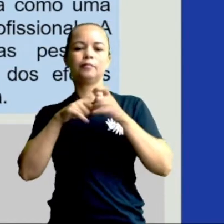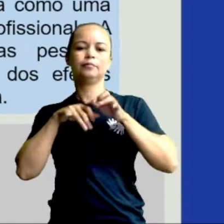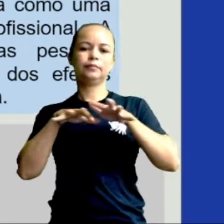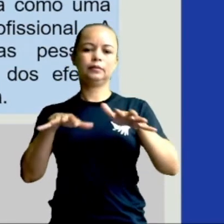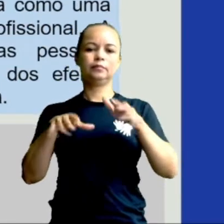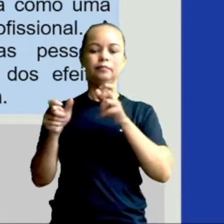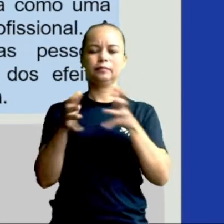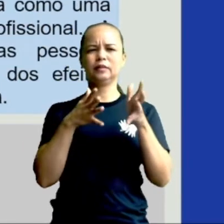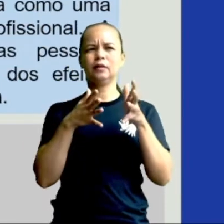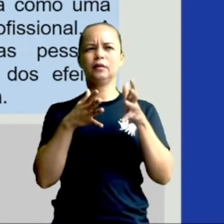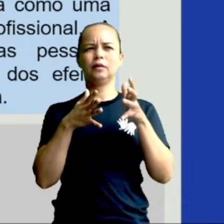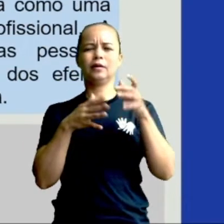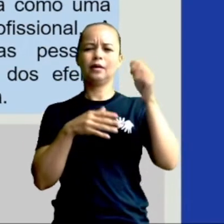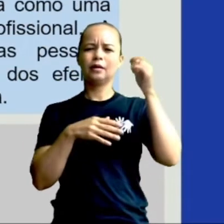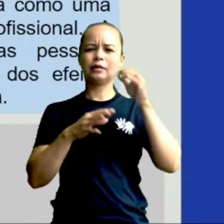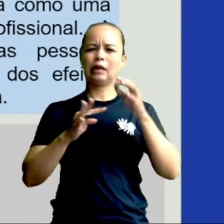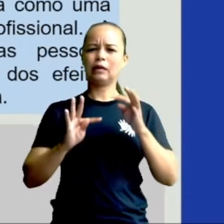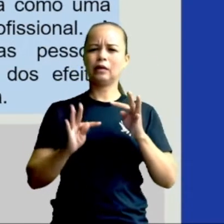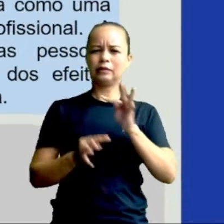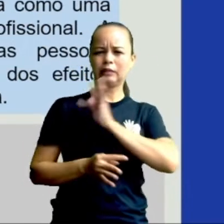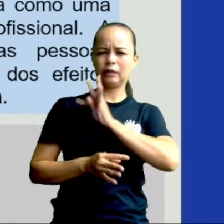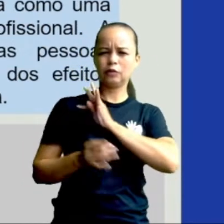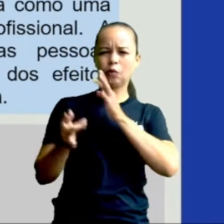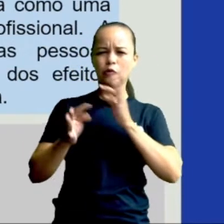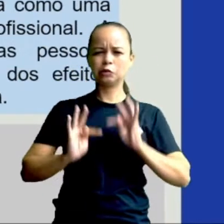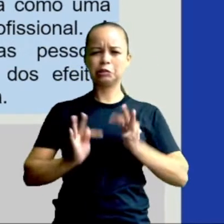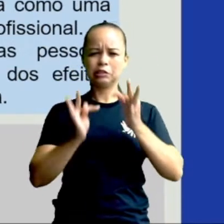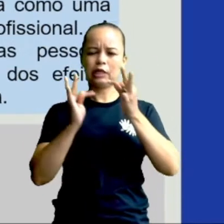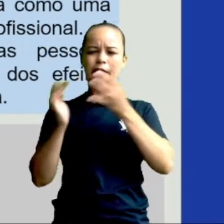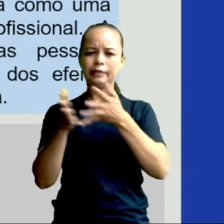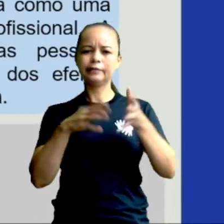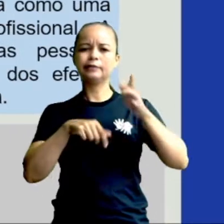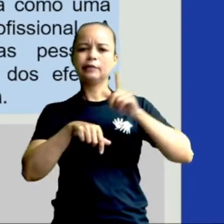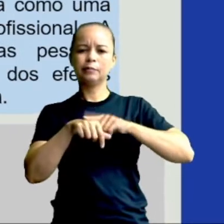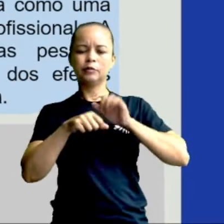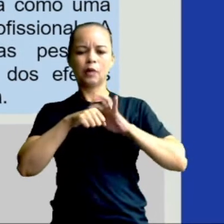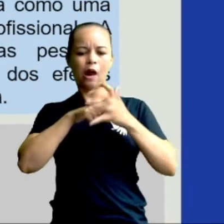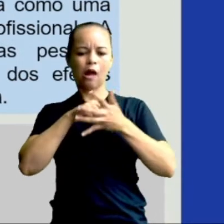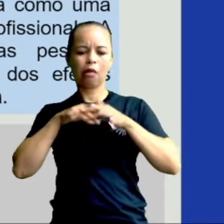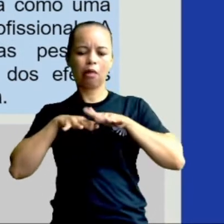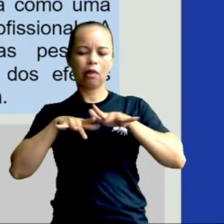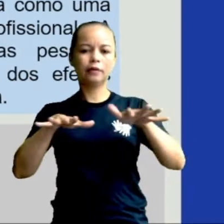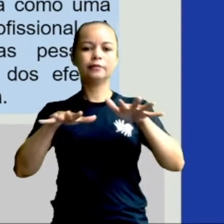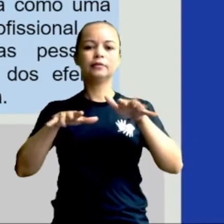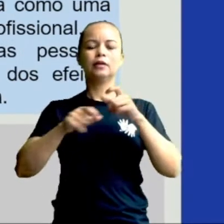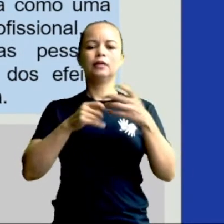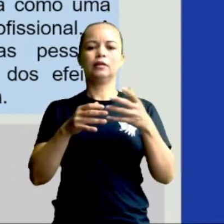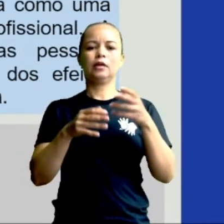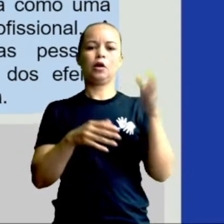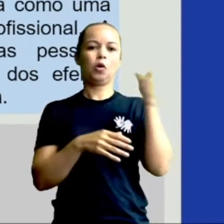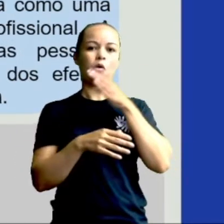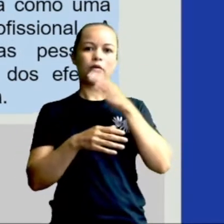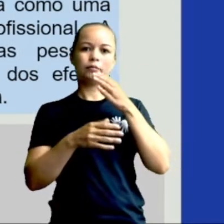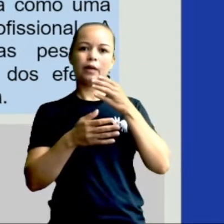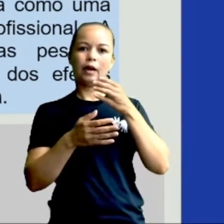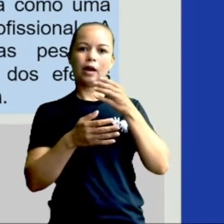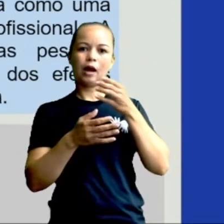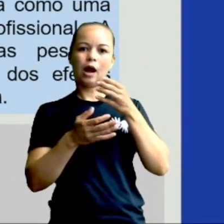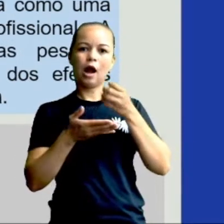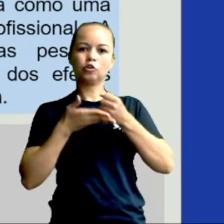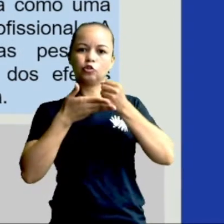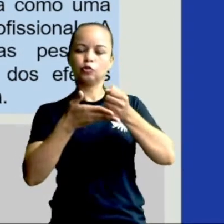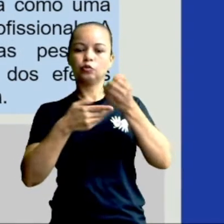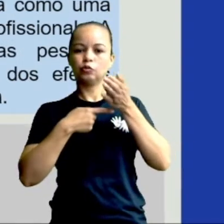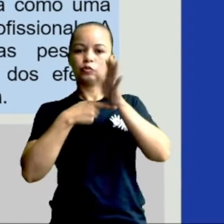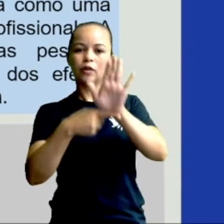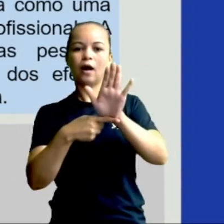acesso à tecnologia em tempos de pandemia? Além de ajudar na correria para salvar vidas, criando